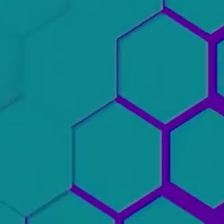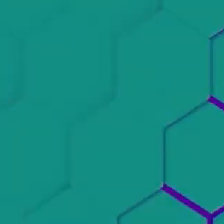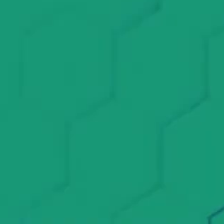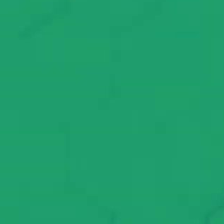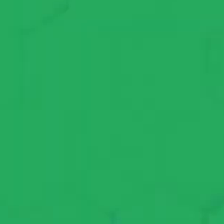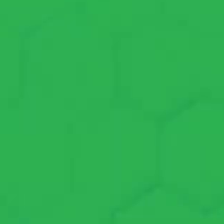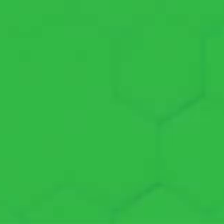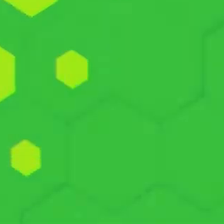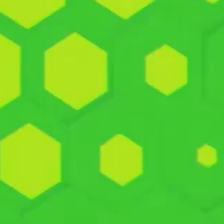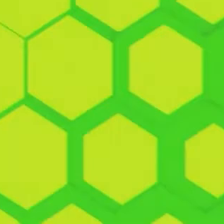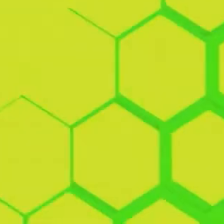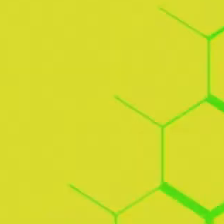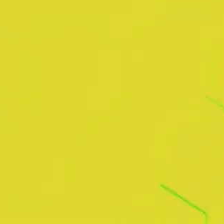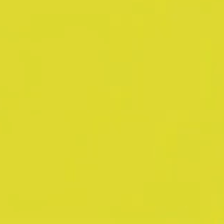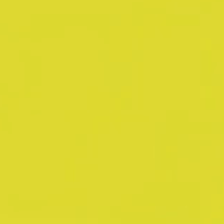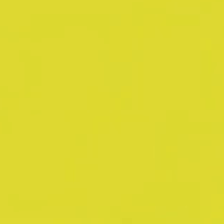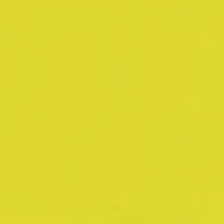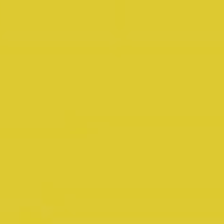Música Música